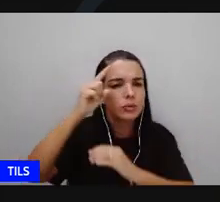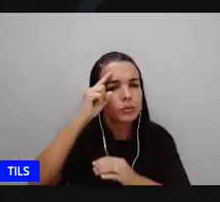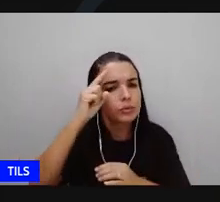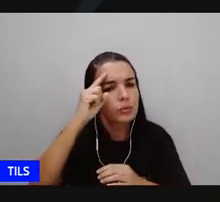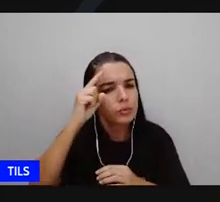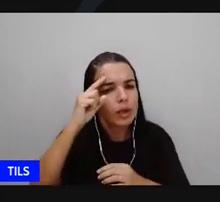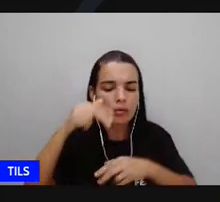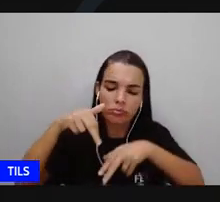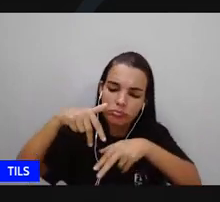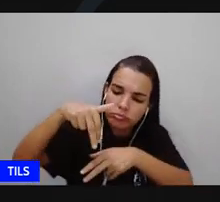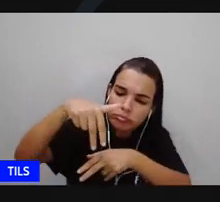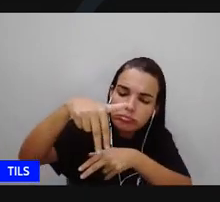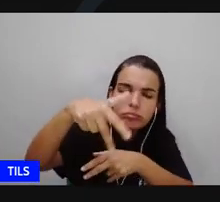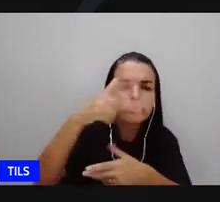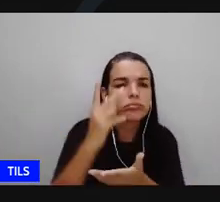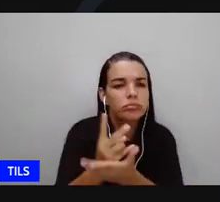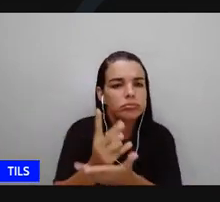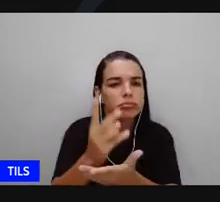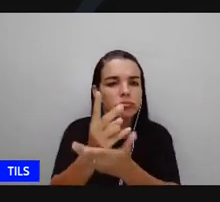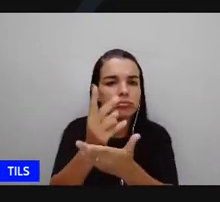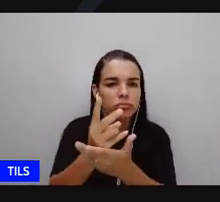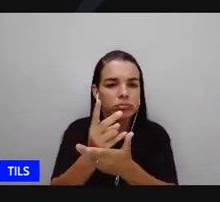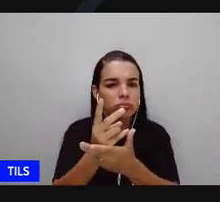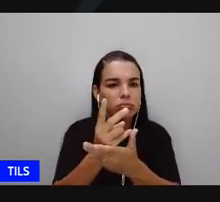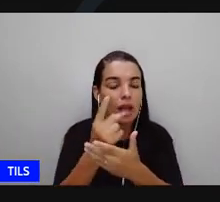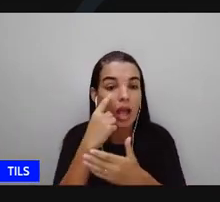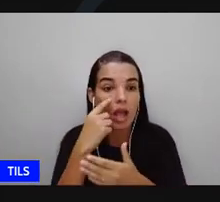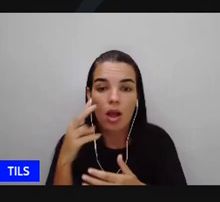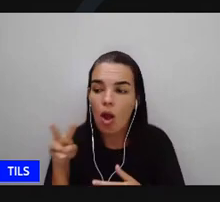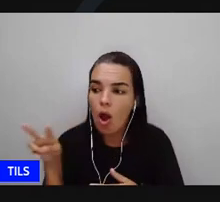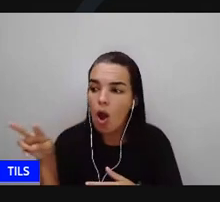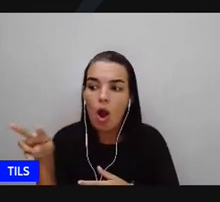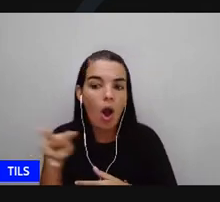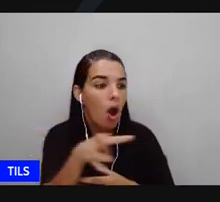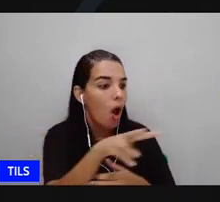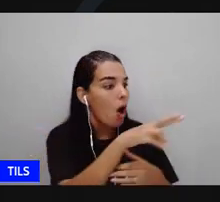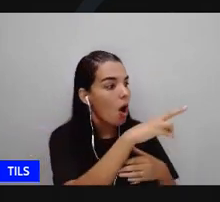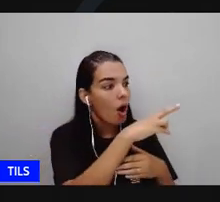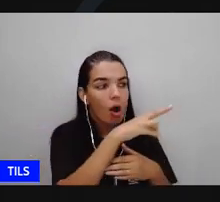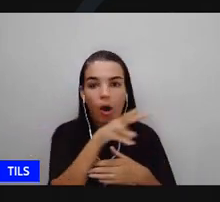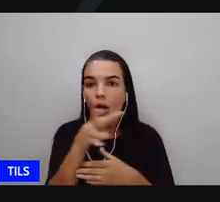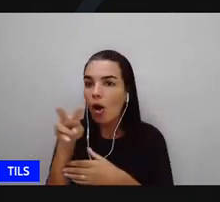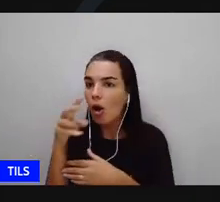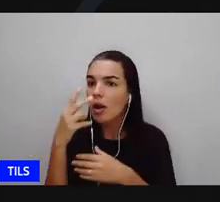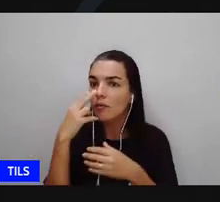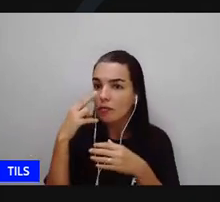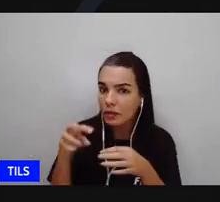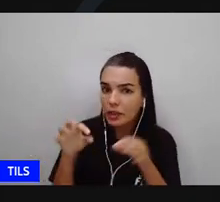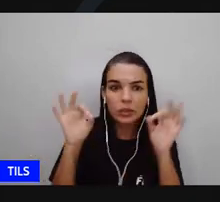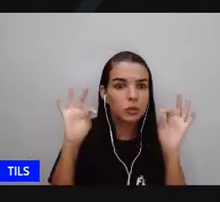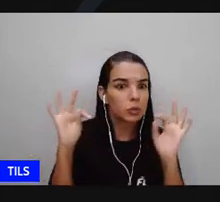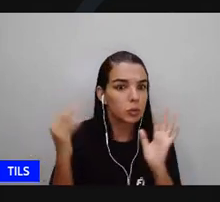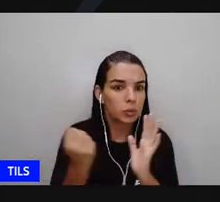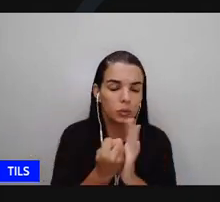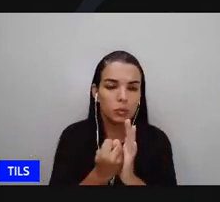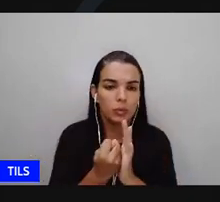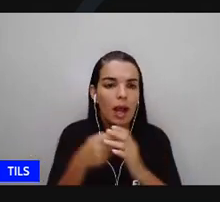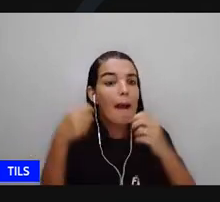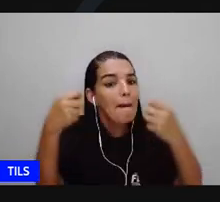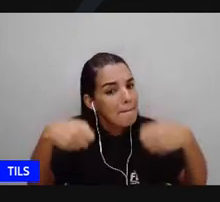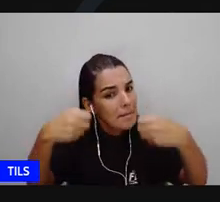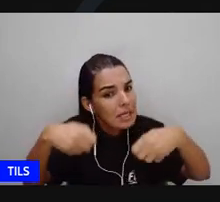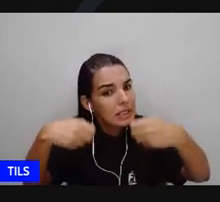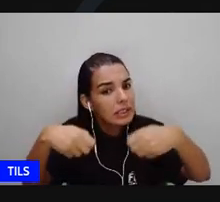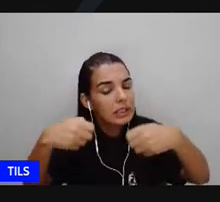na nossa caminhada e eu olho em volta eu olho tudo e eu vejo tudo é preciso fazer isso